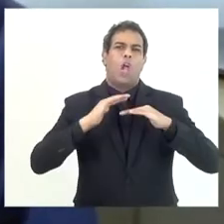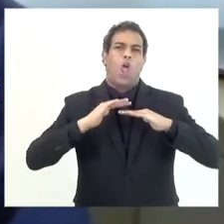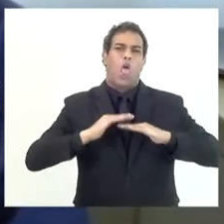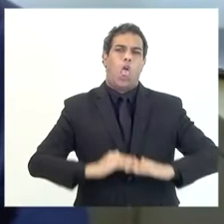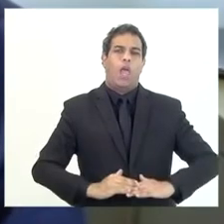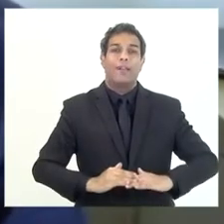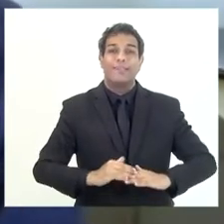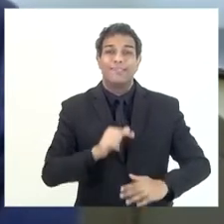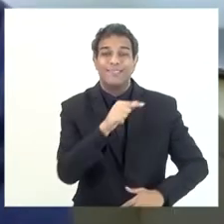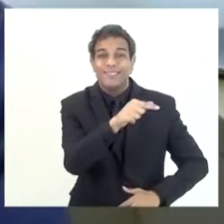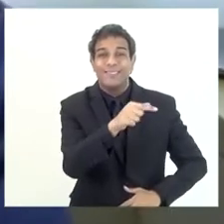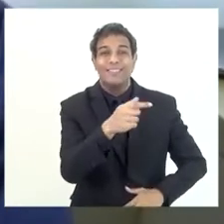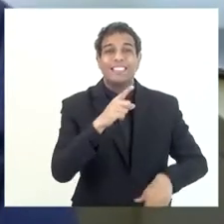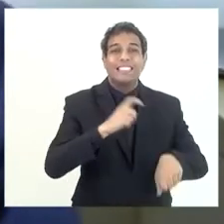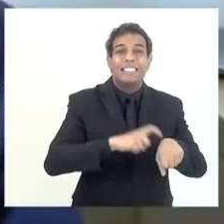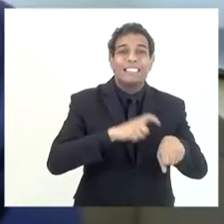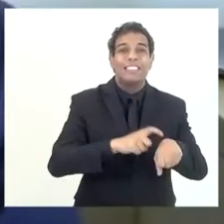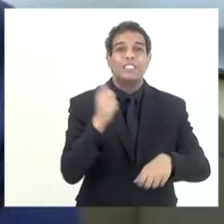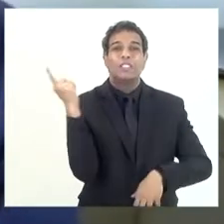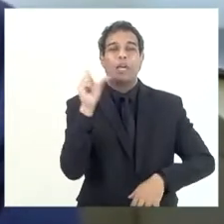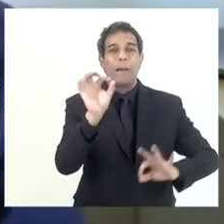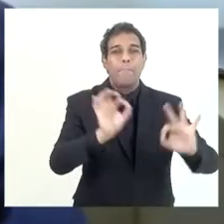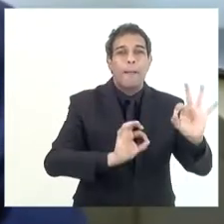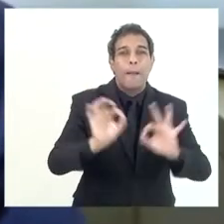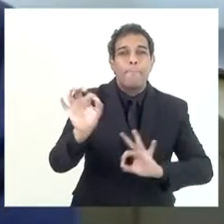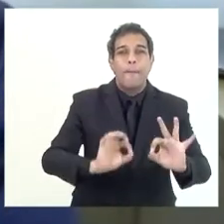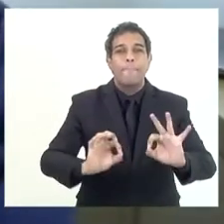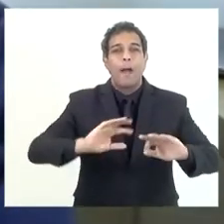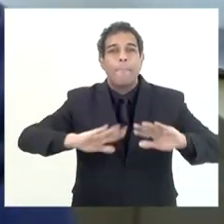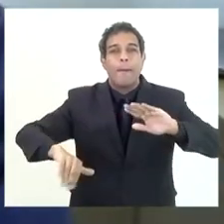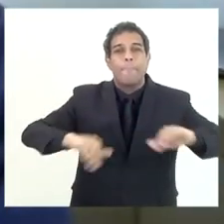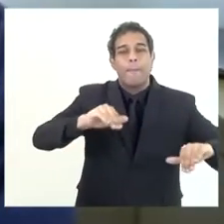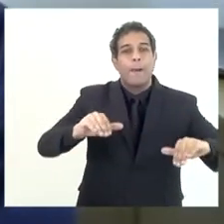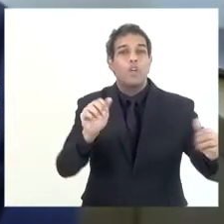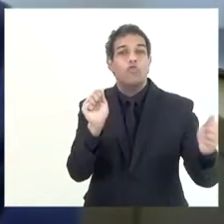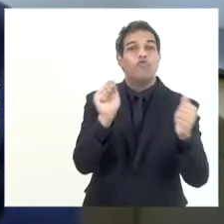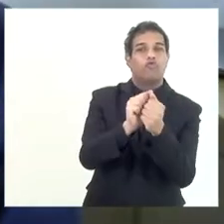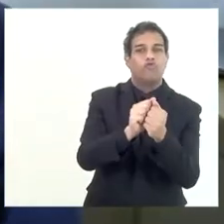requerer tempo para poder separar isso do conjunto.